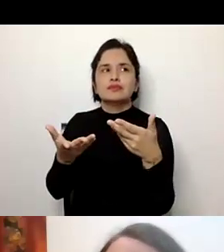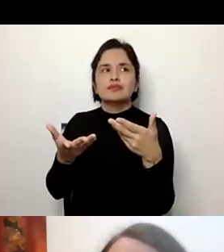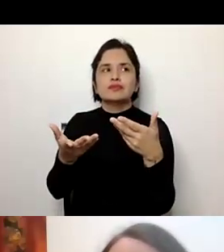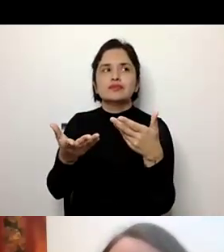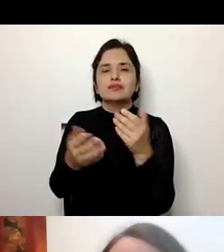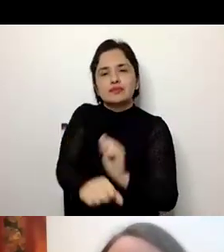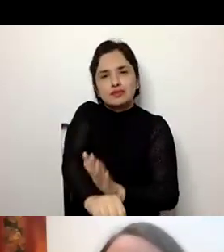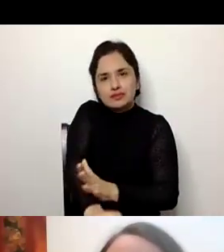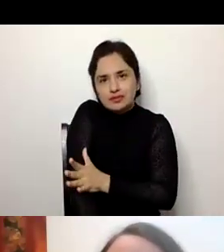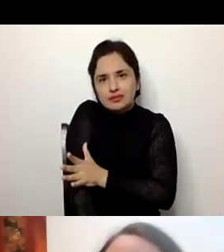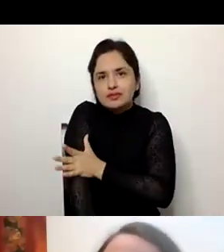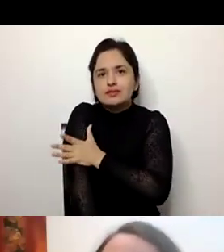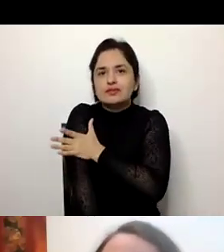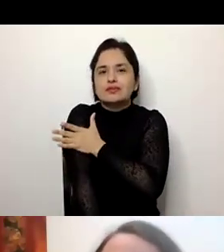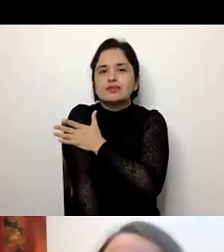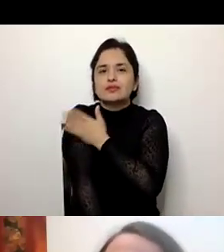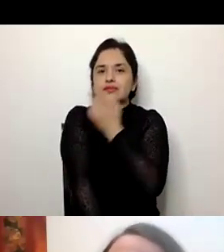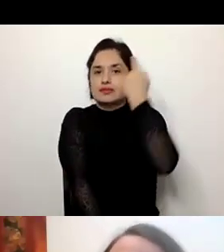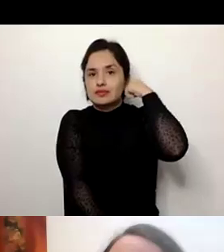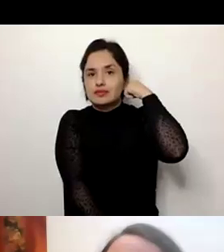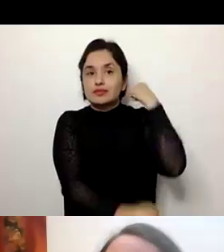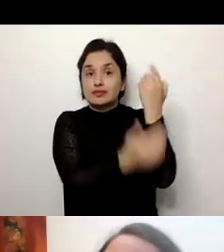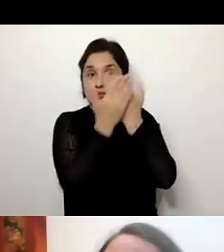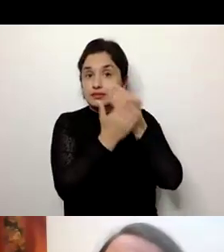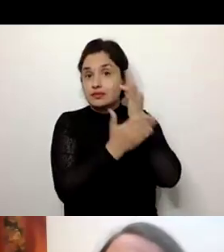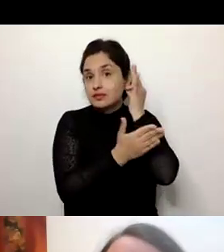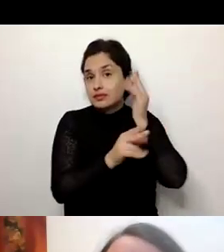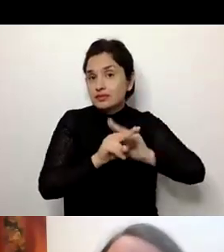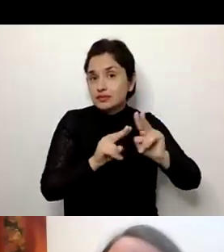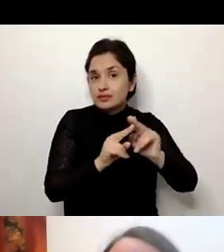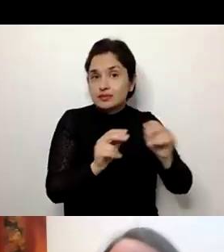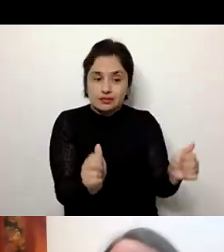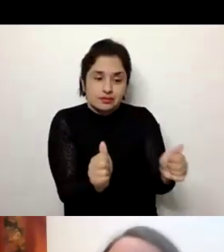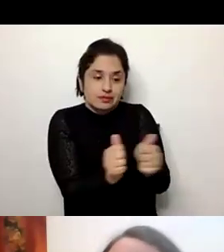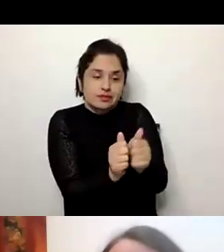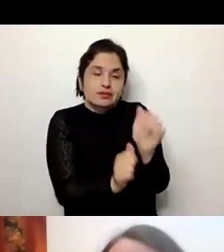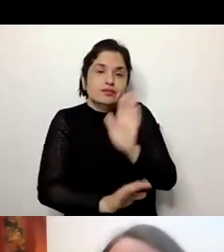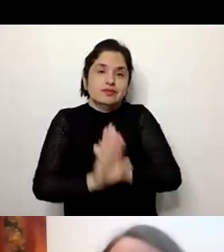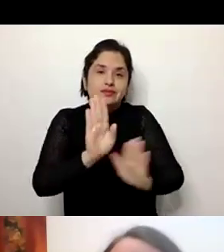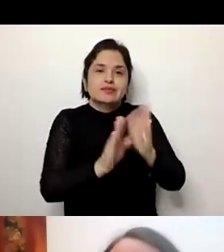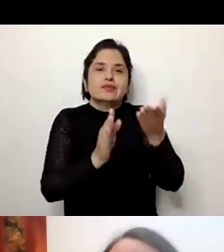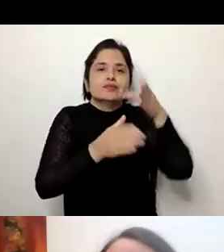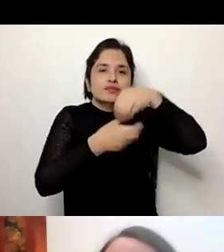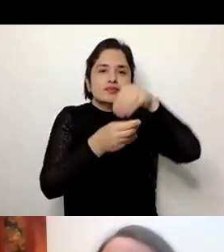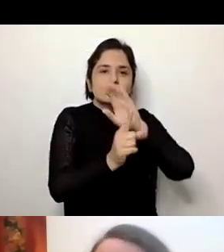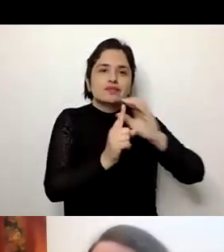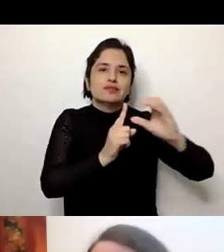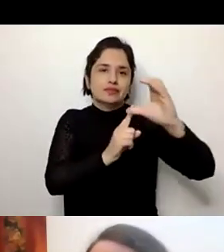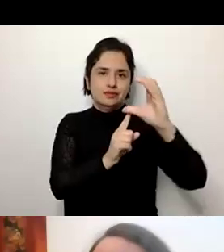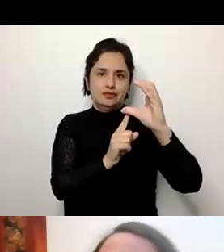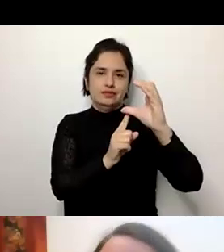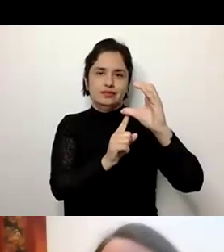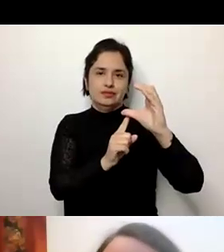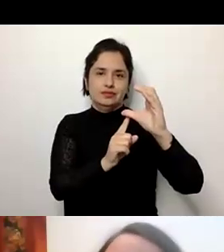sensibilização que podem fazer nossas alunas respecto do co-cuidado como cultura como cultura